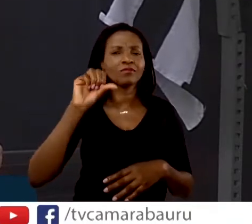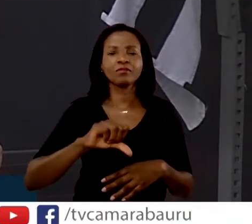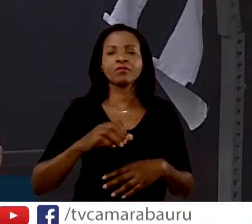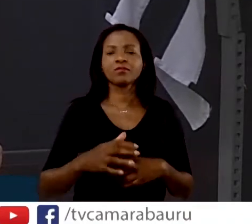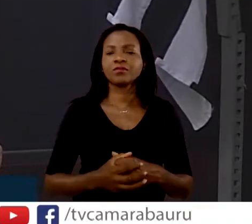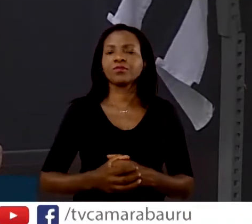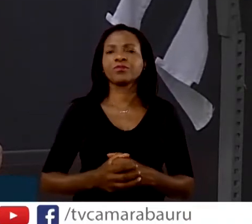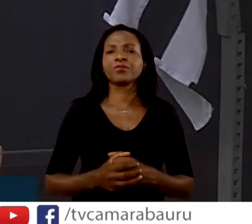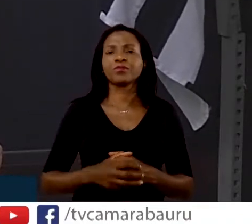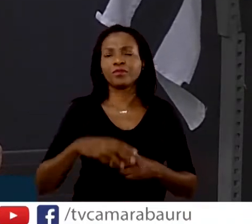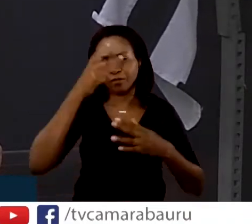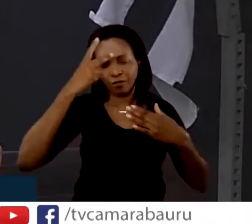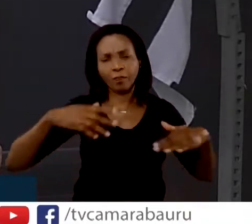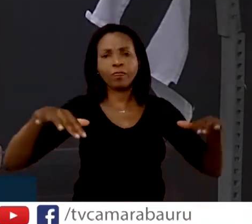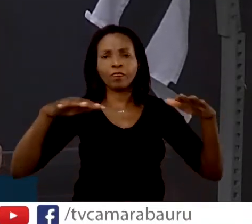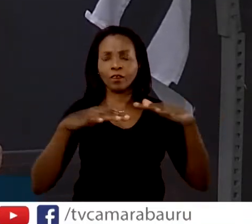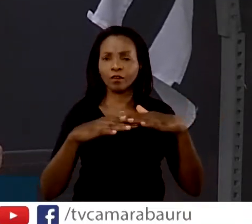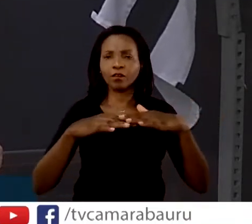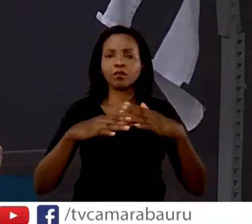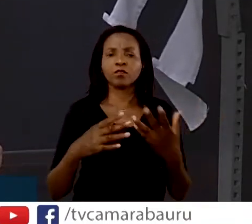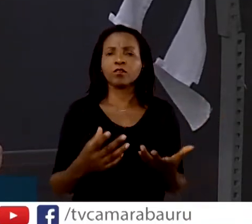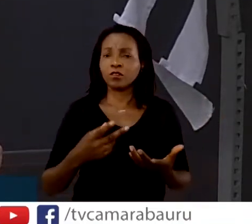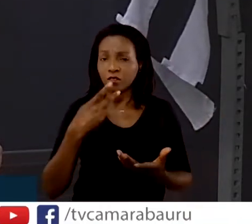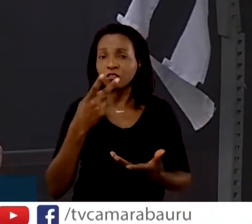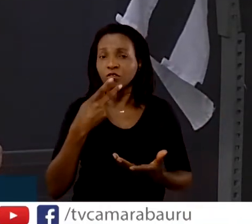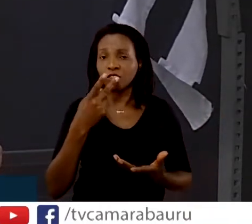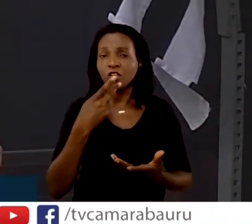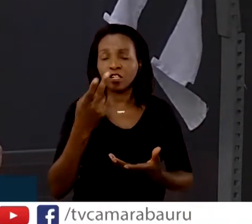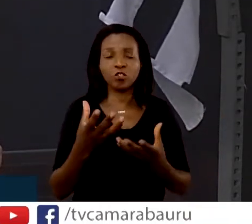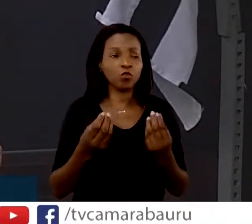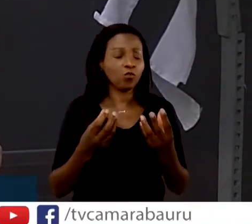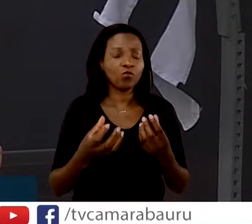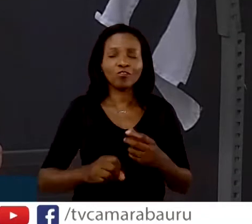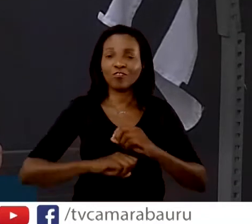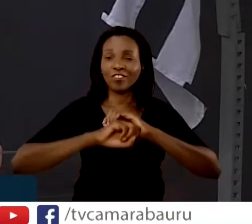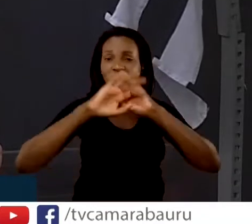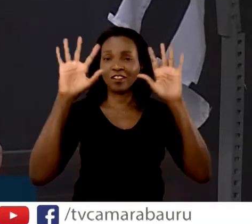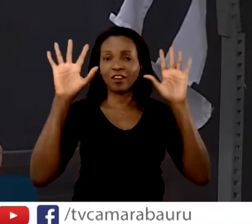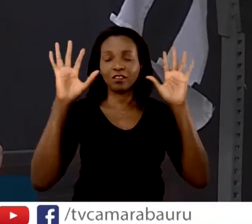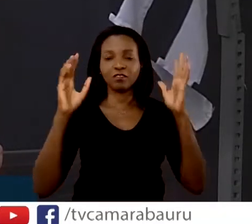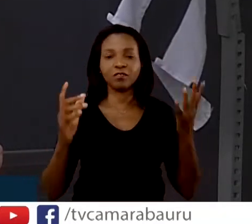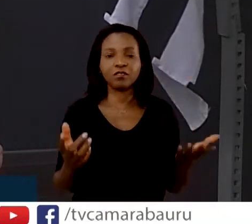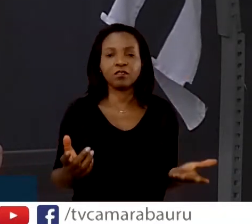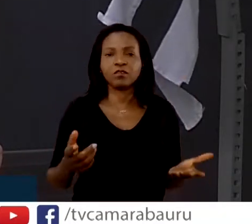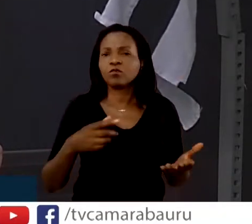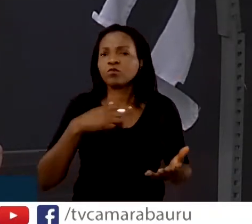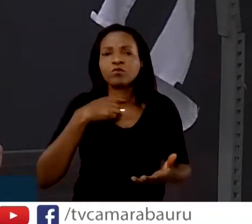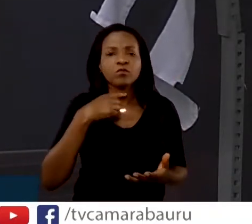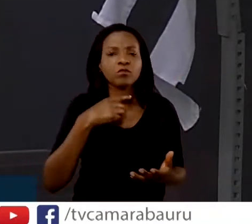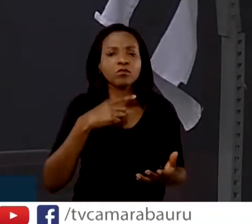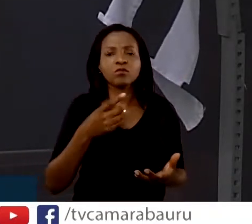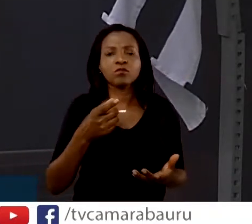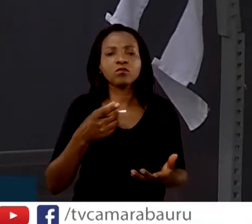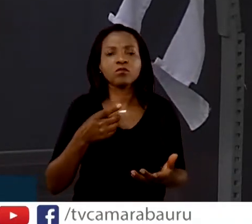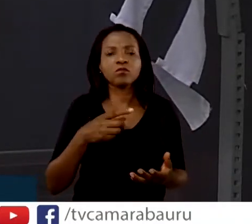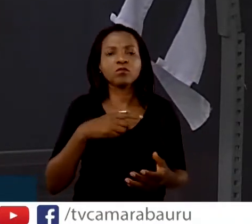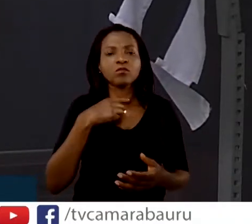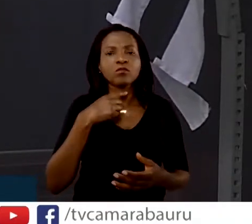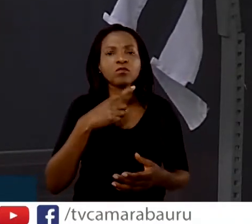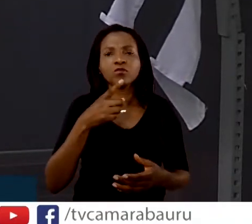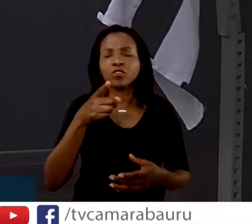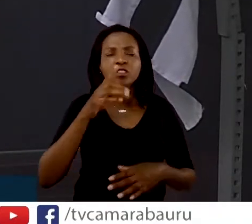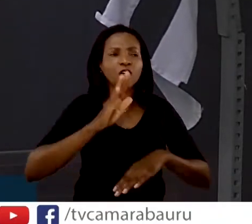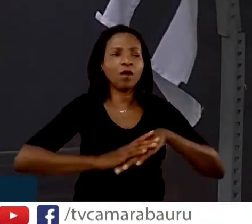povo está dizendo para nós, claramente, que não está realmente tendo habilidade para governar essa cidade, gente.